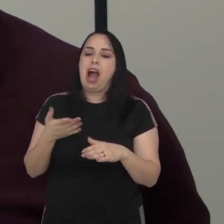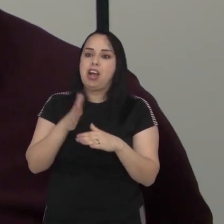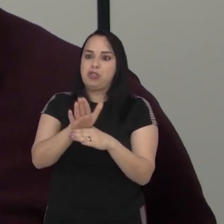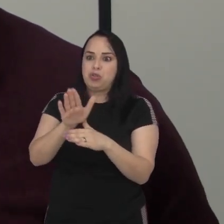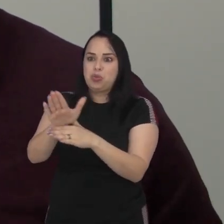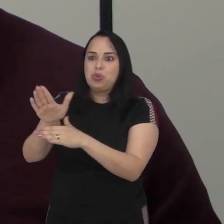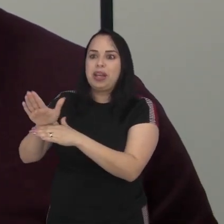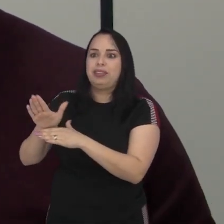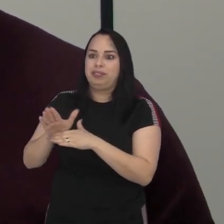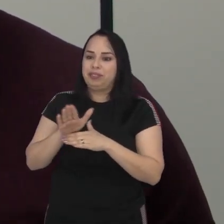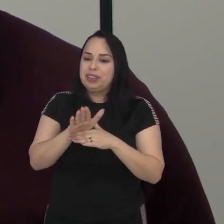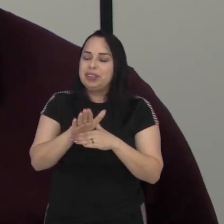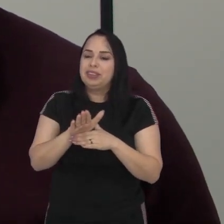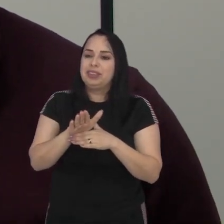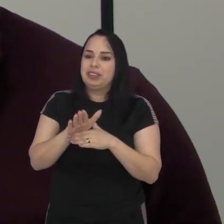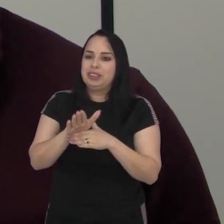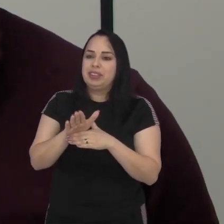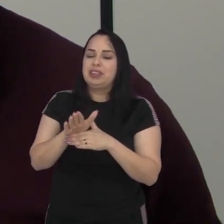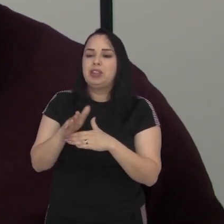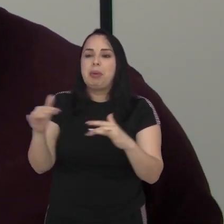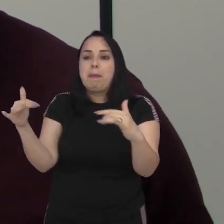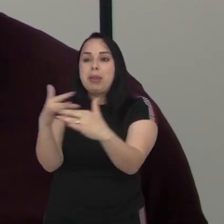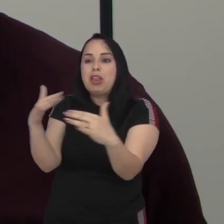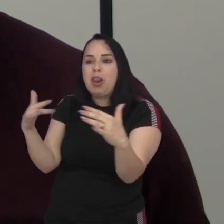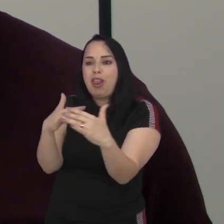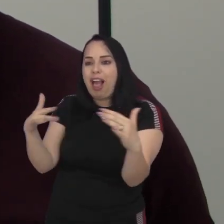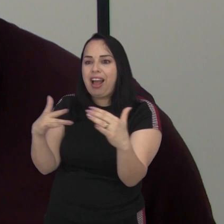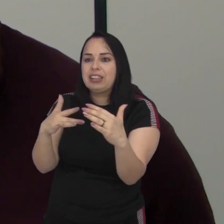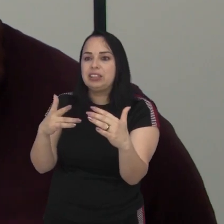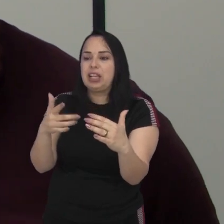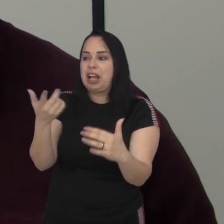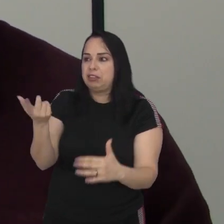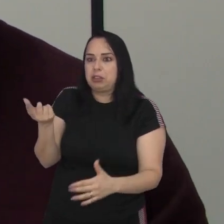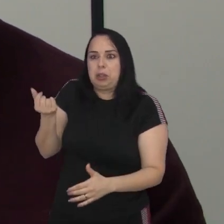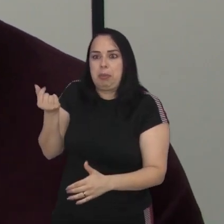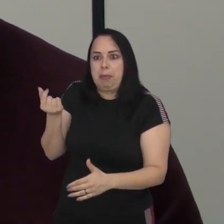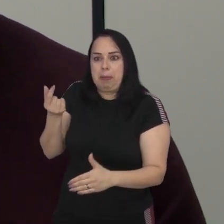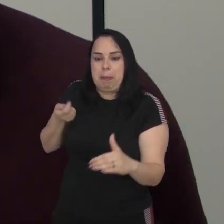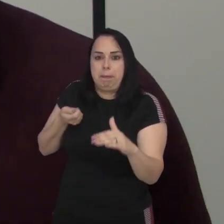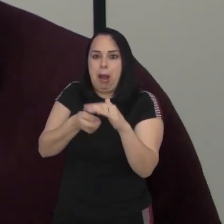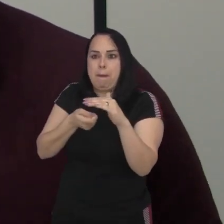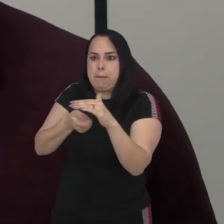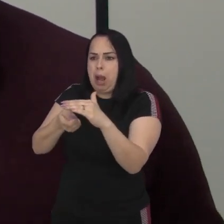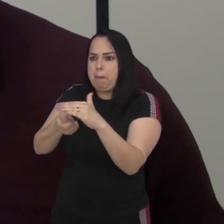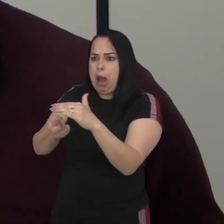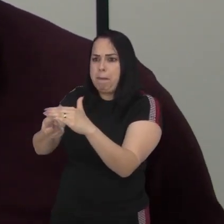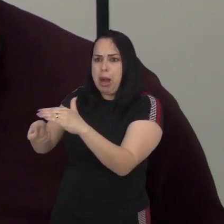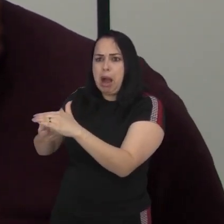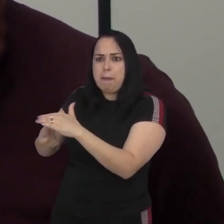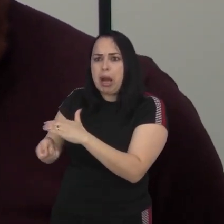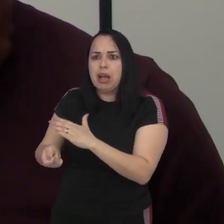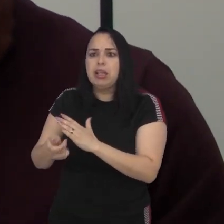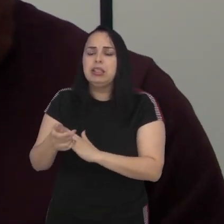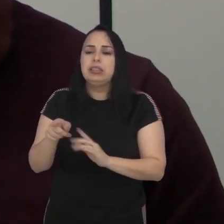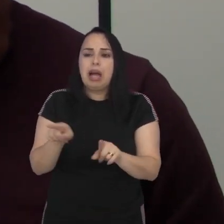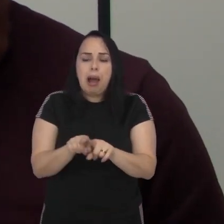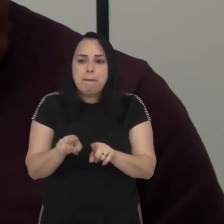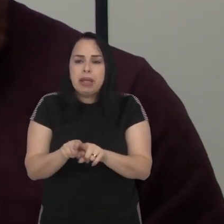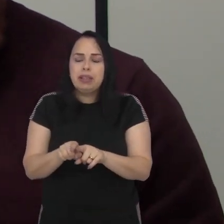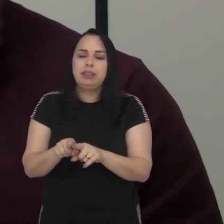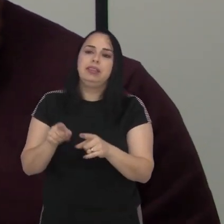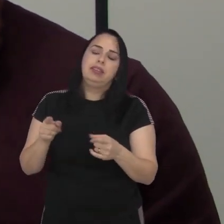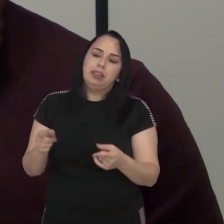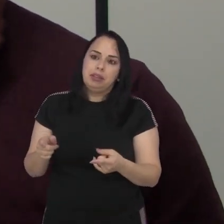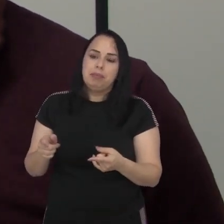ela ajuda muito na questão da mobilidade urbana ela tem um investimento muito forte em mobilidade urbana e também